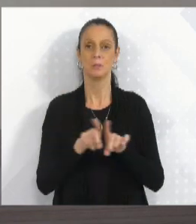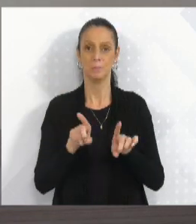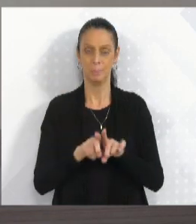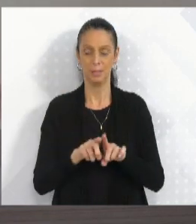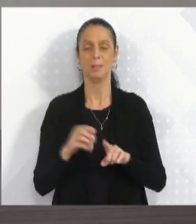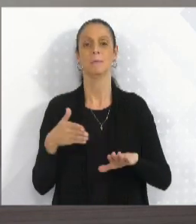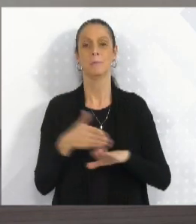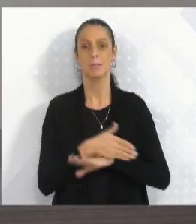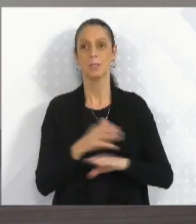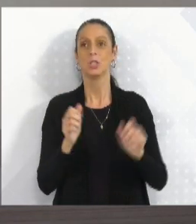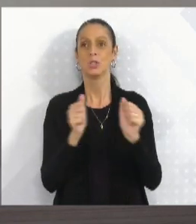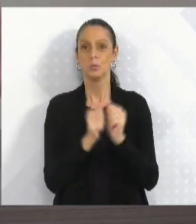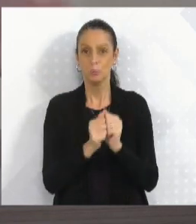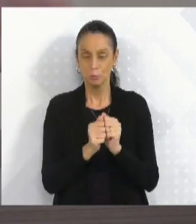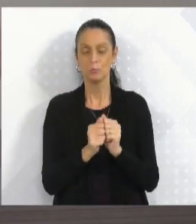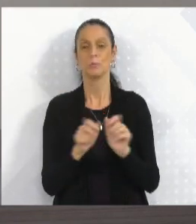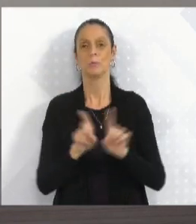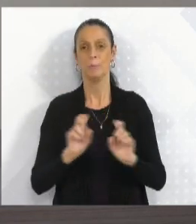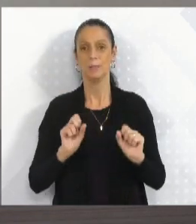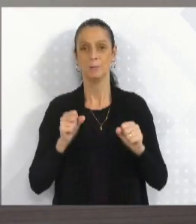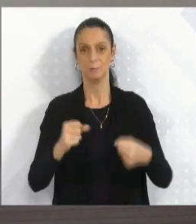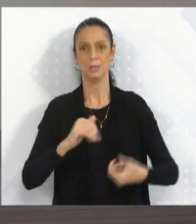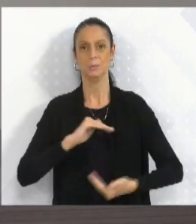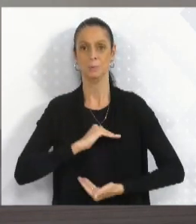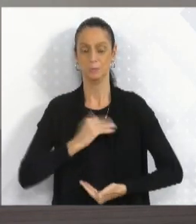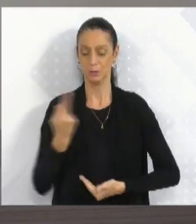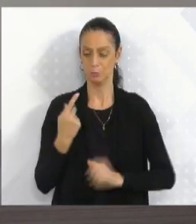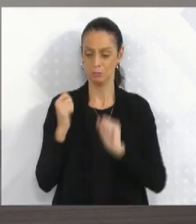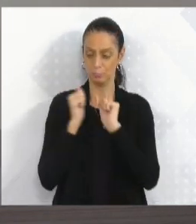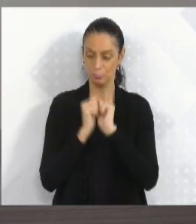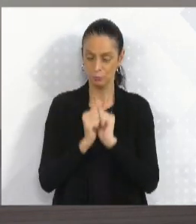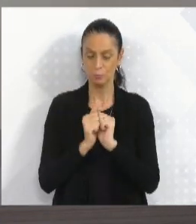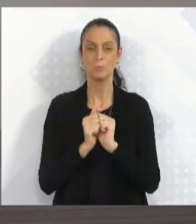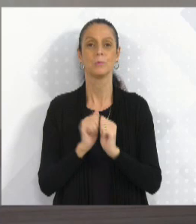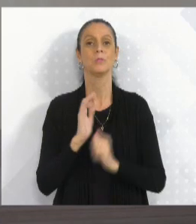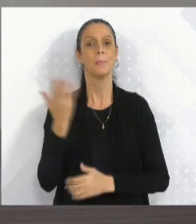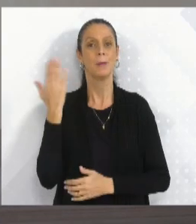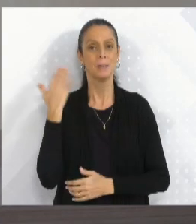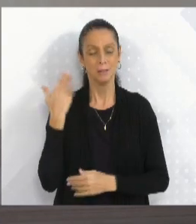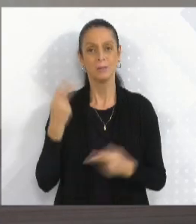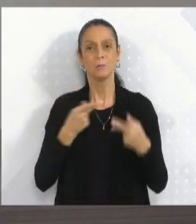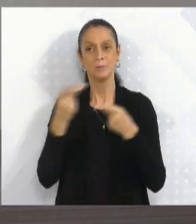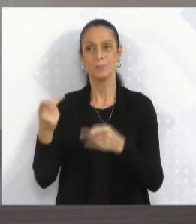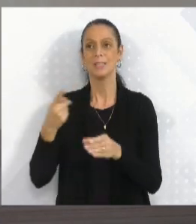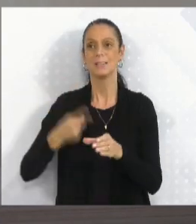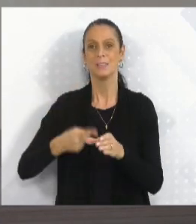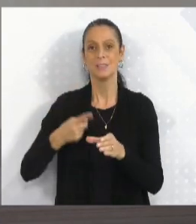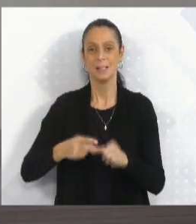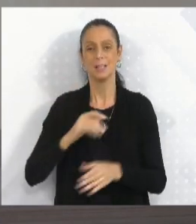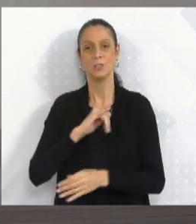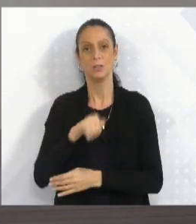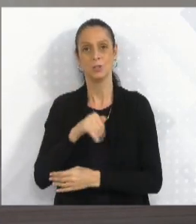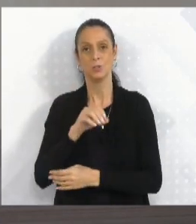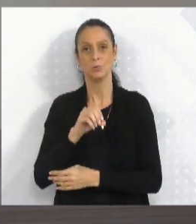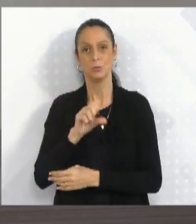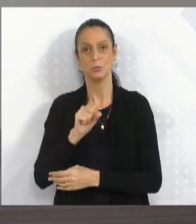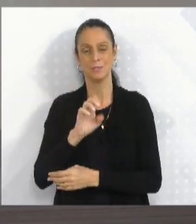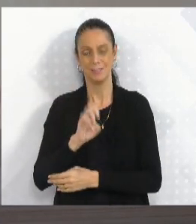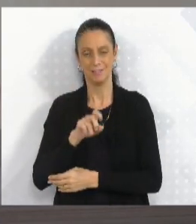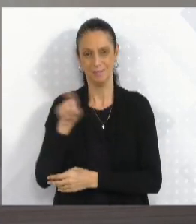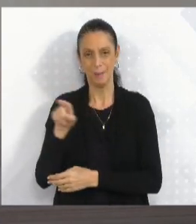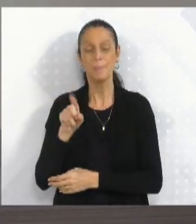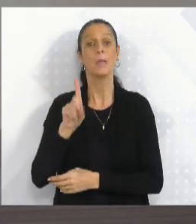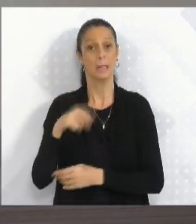parlamentar com relação à defesa civil, juntamente com a vossa excelência, estive José Boatê, vereadores, vereadoras, a comunidade nos acompanha.